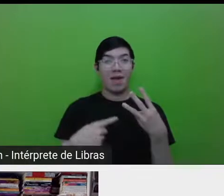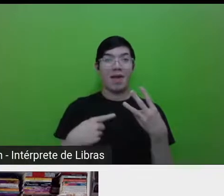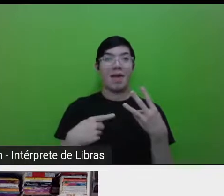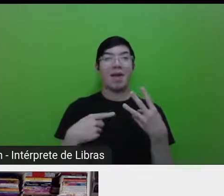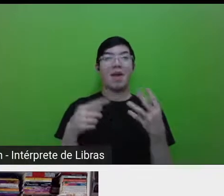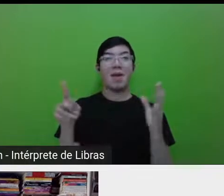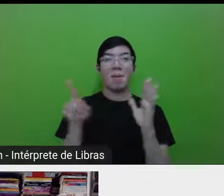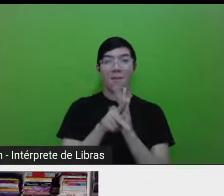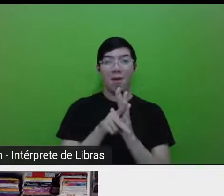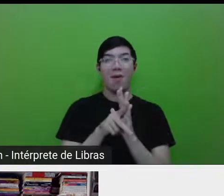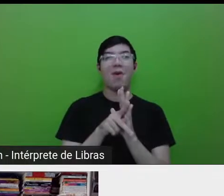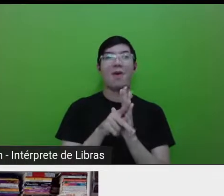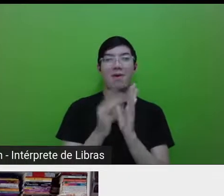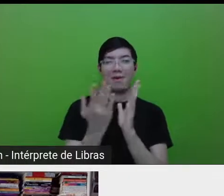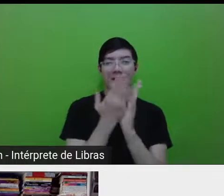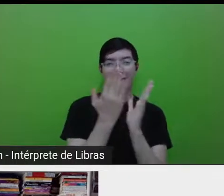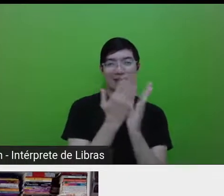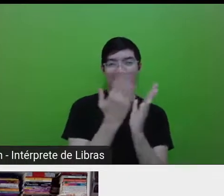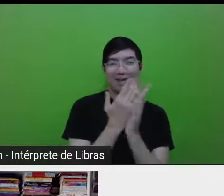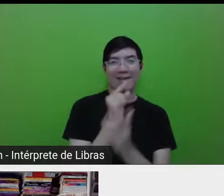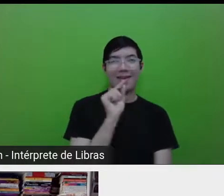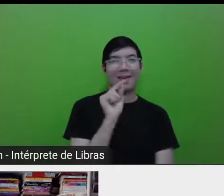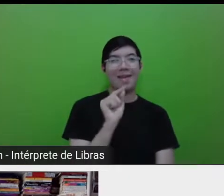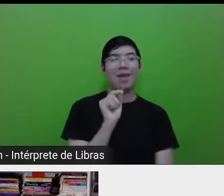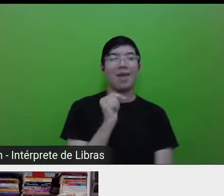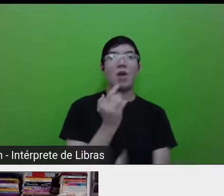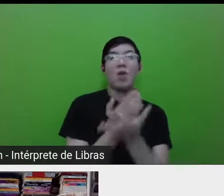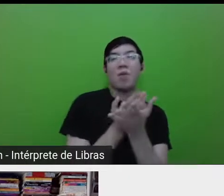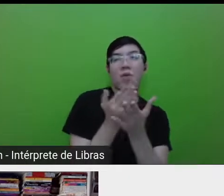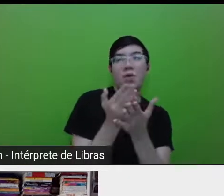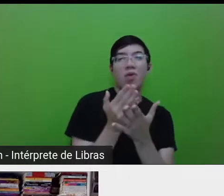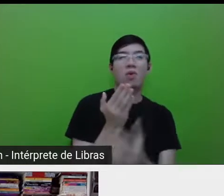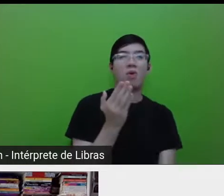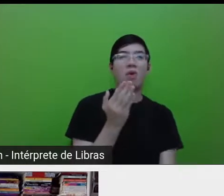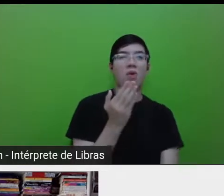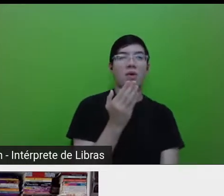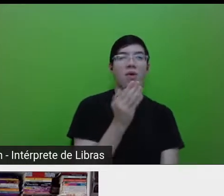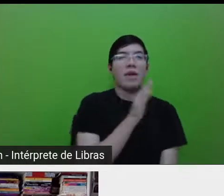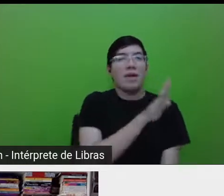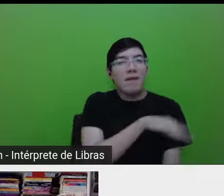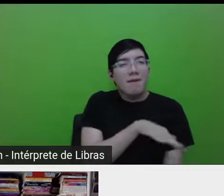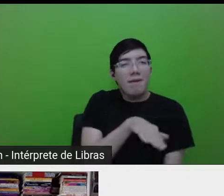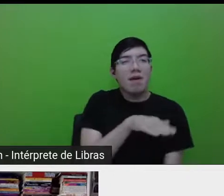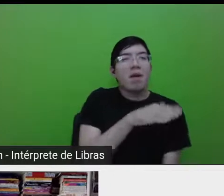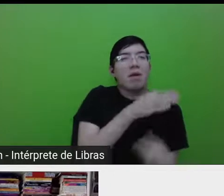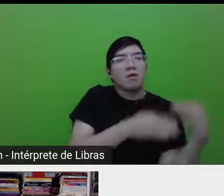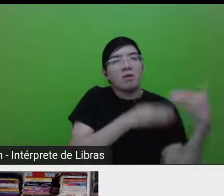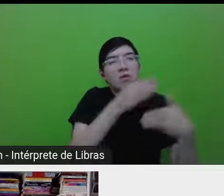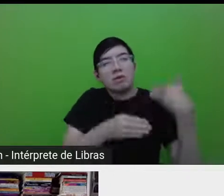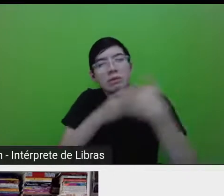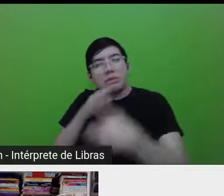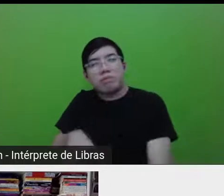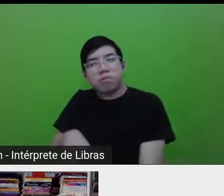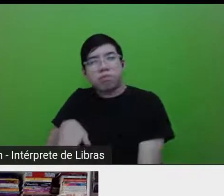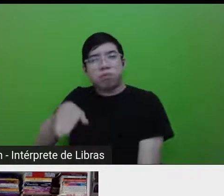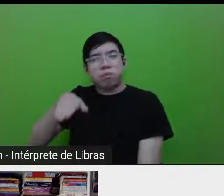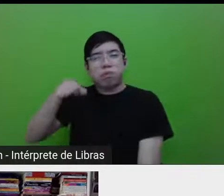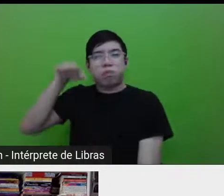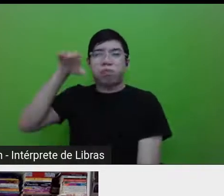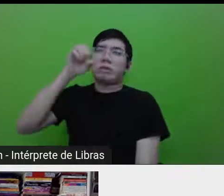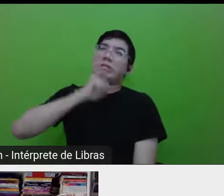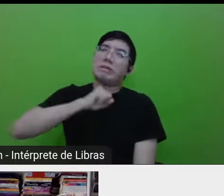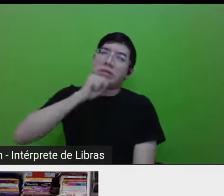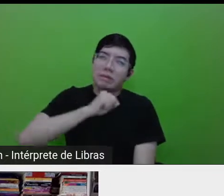Então, eu fico imaginando que são coisas que... que chegam tão fortes para algumas pessoas,